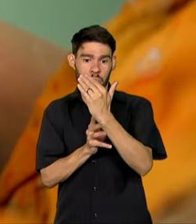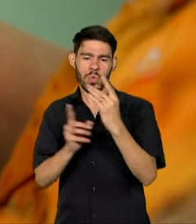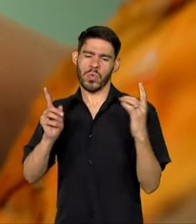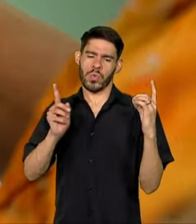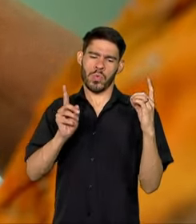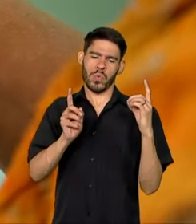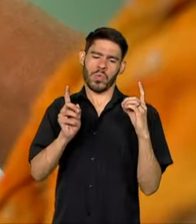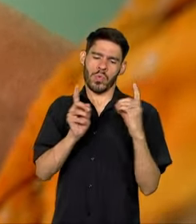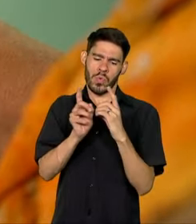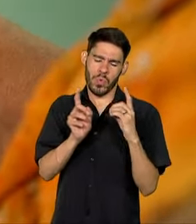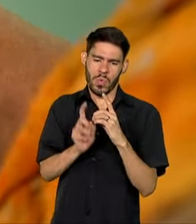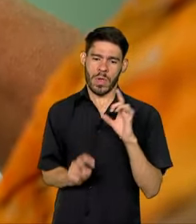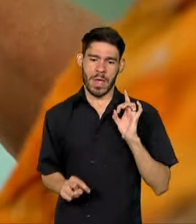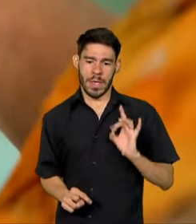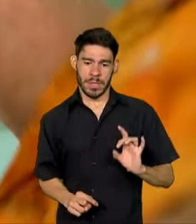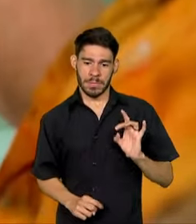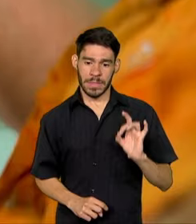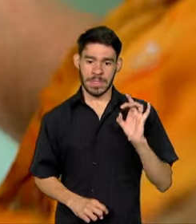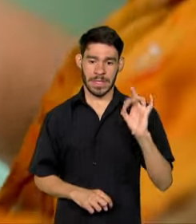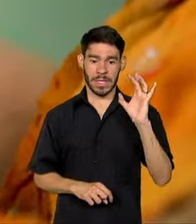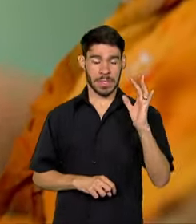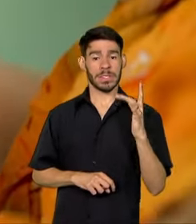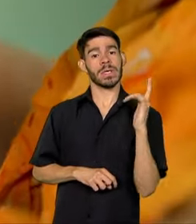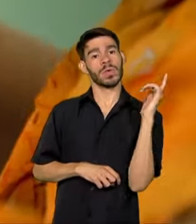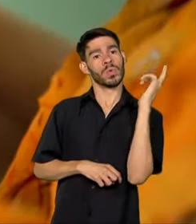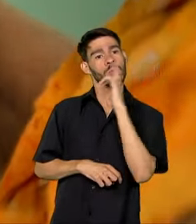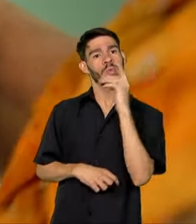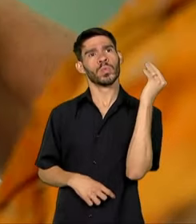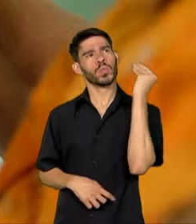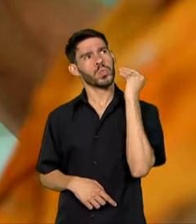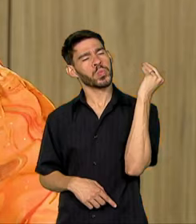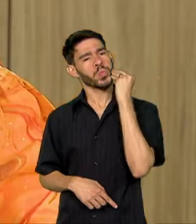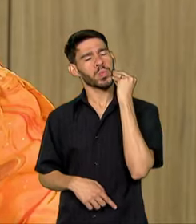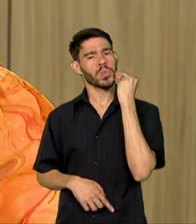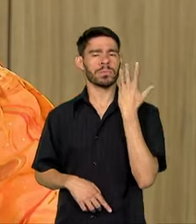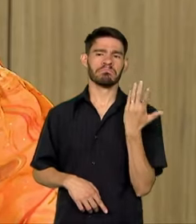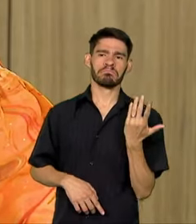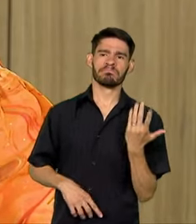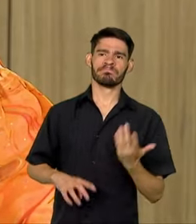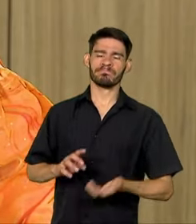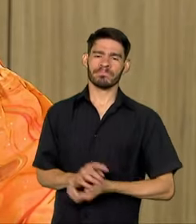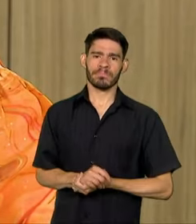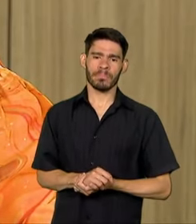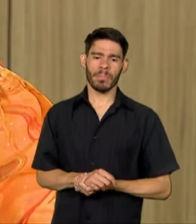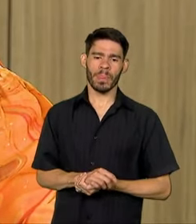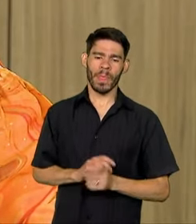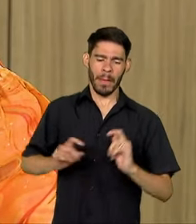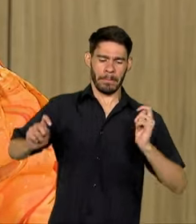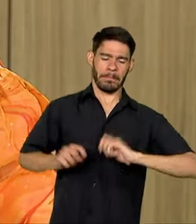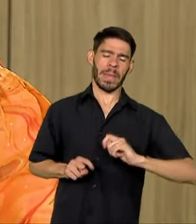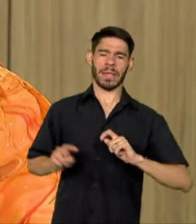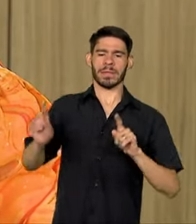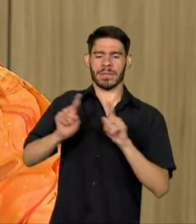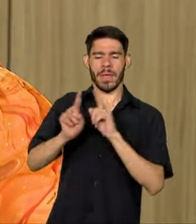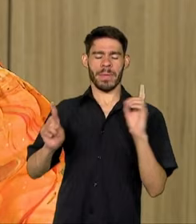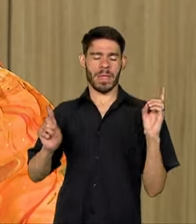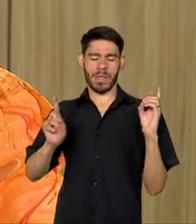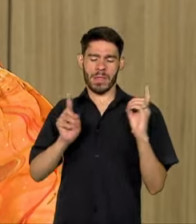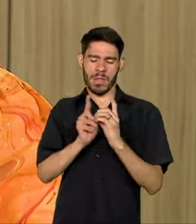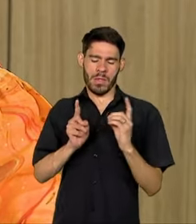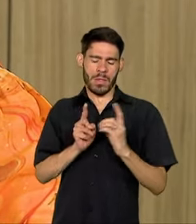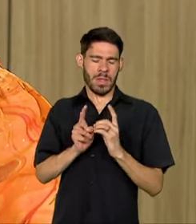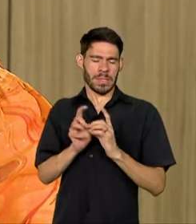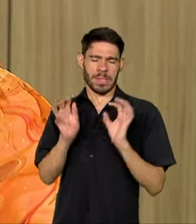especializada, que dá conta dos exames, que dá conta também do atendimento